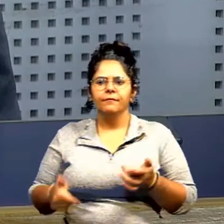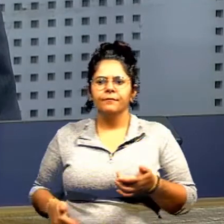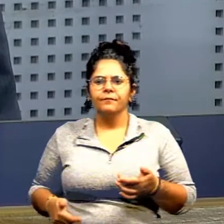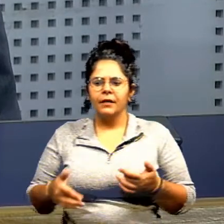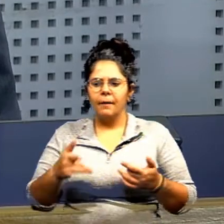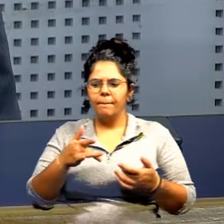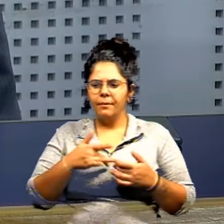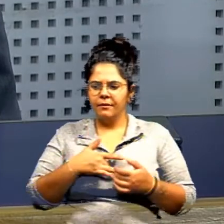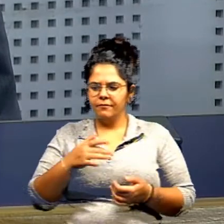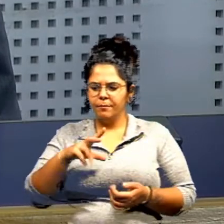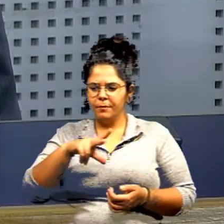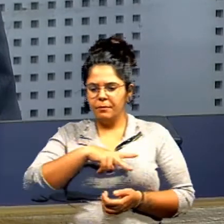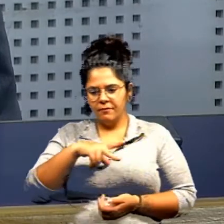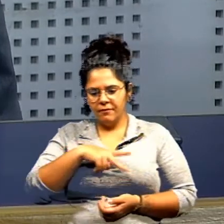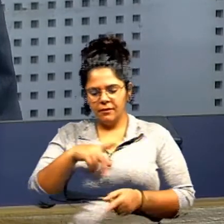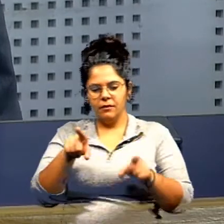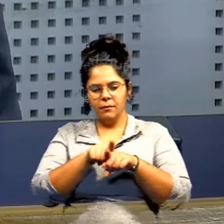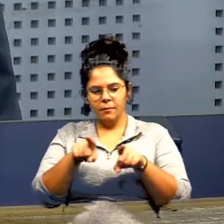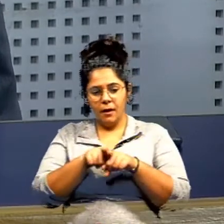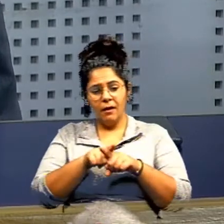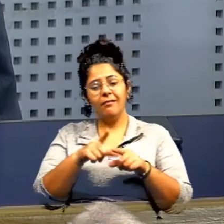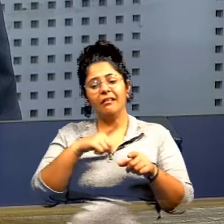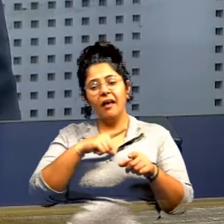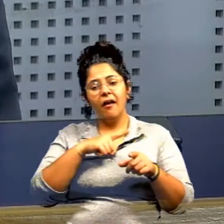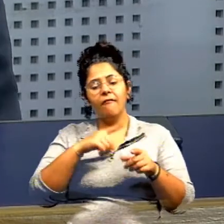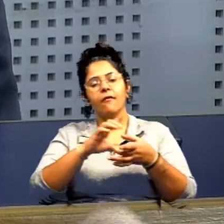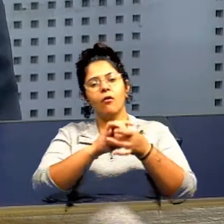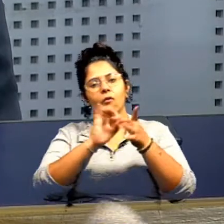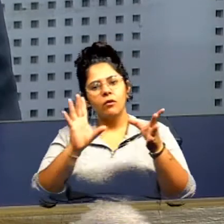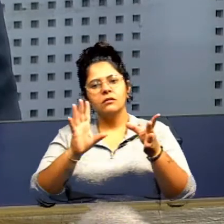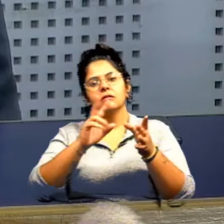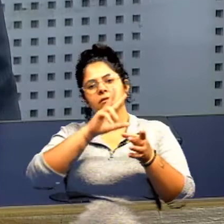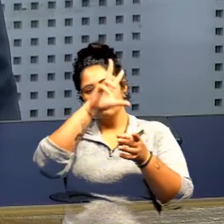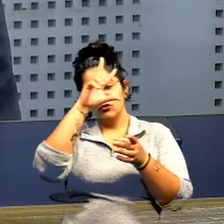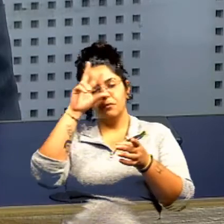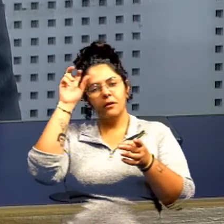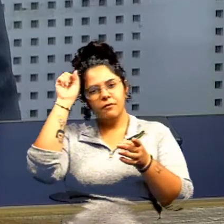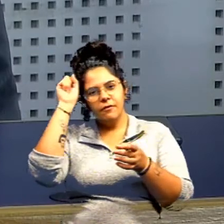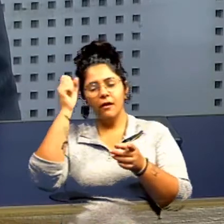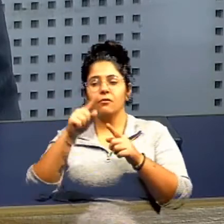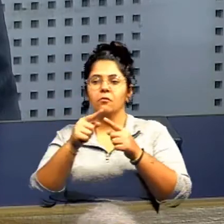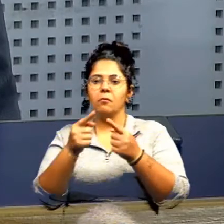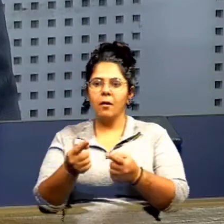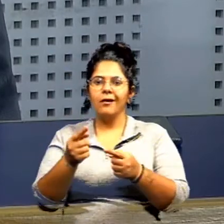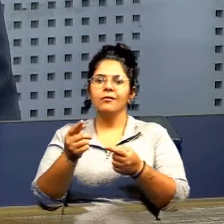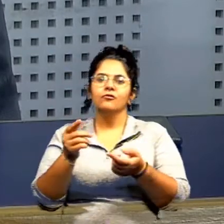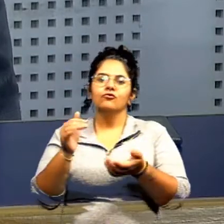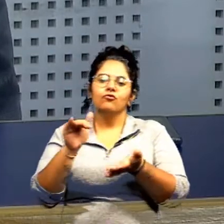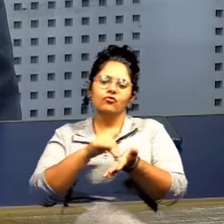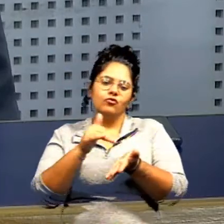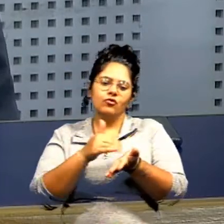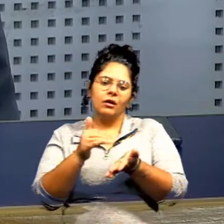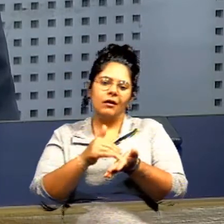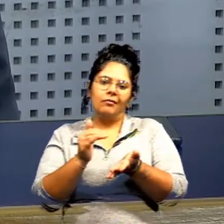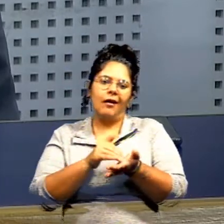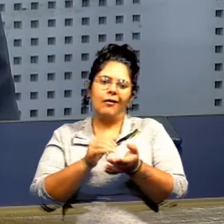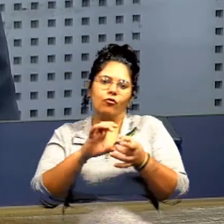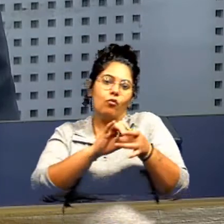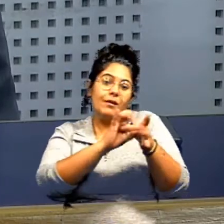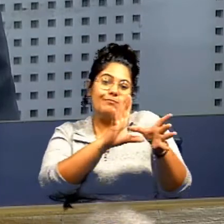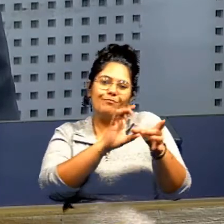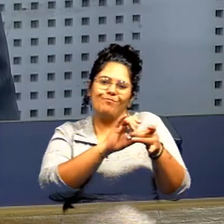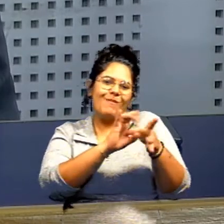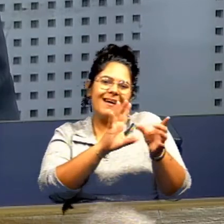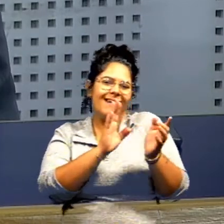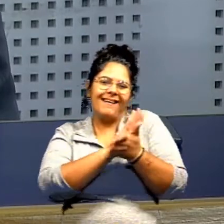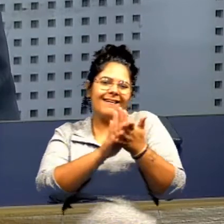exigida, o prefeito autorizou e o do Zanã até hoje também não deixou as máquinas ir para lá fazer o serviço que